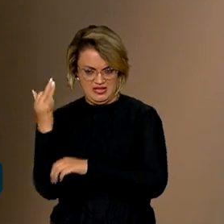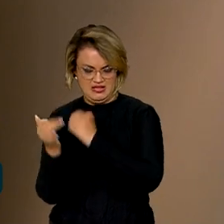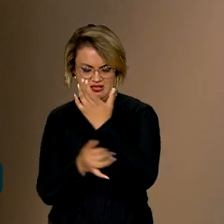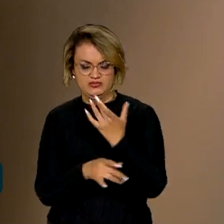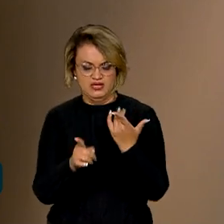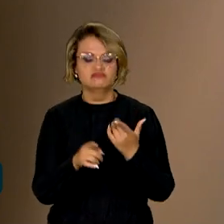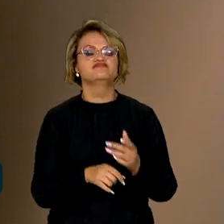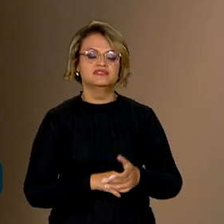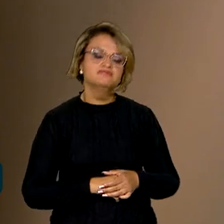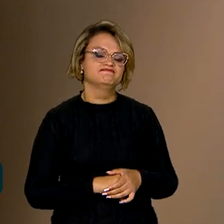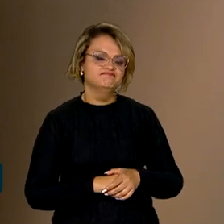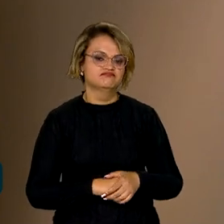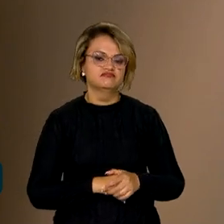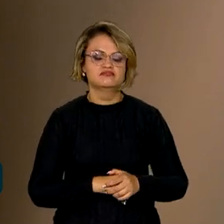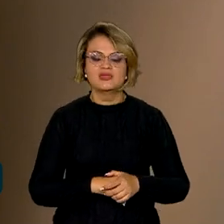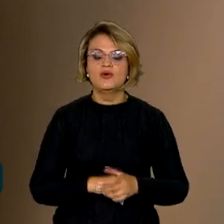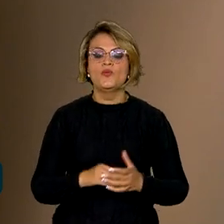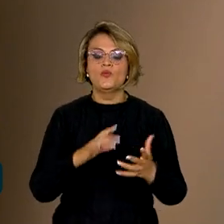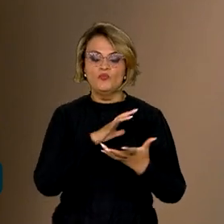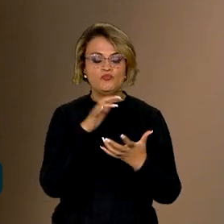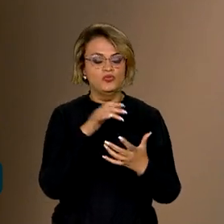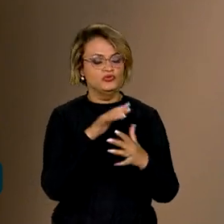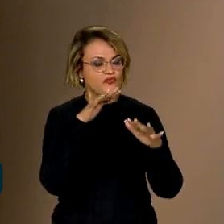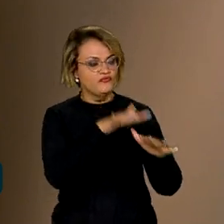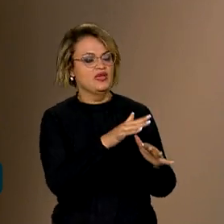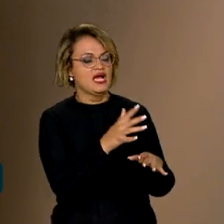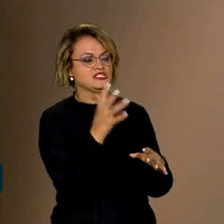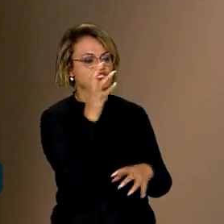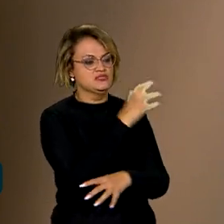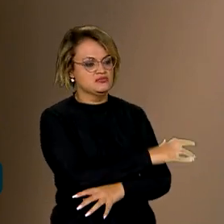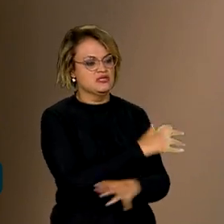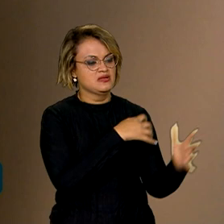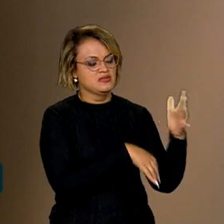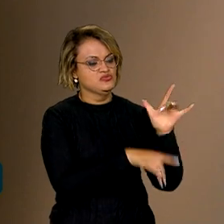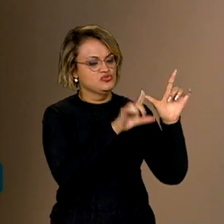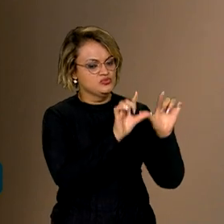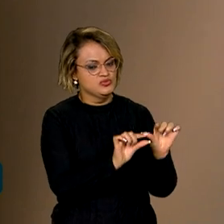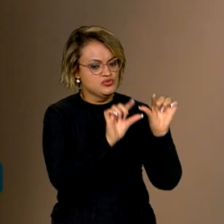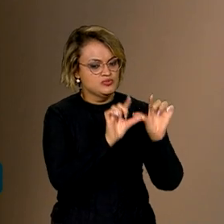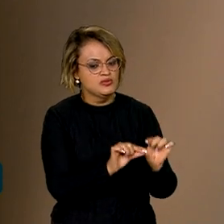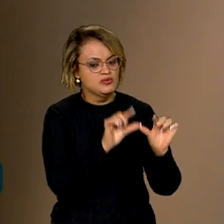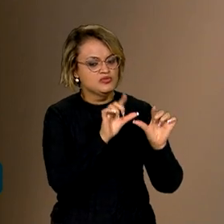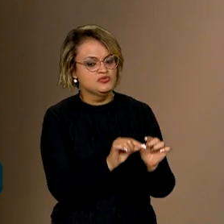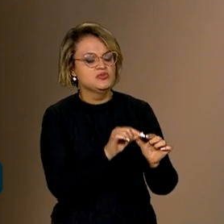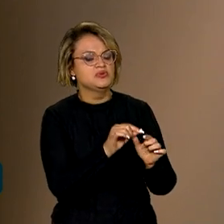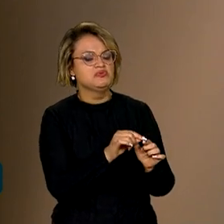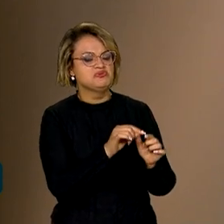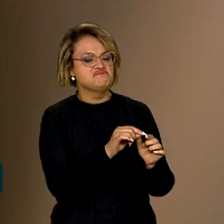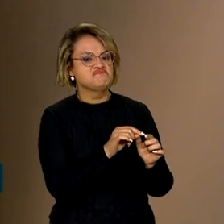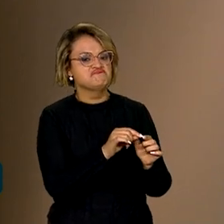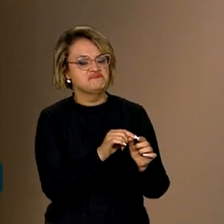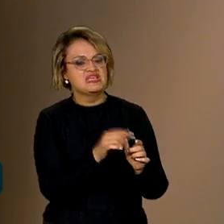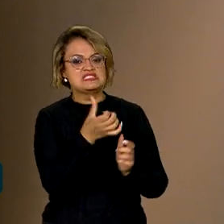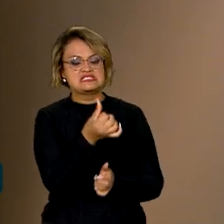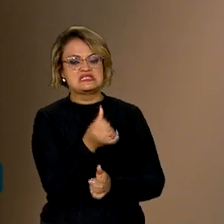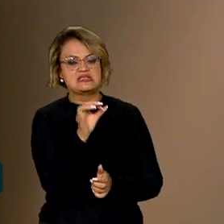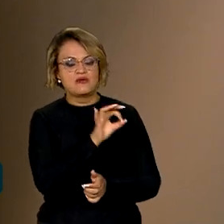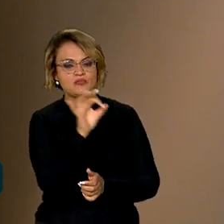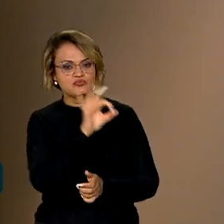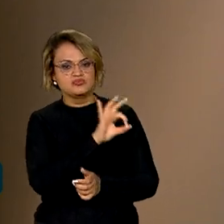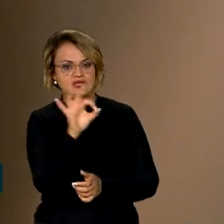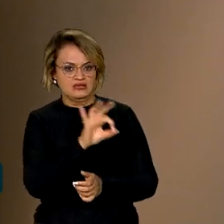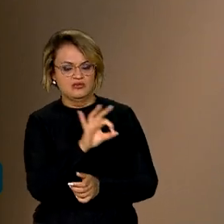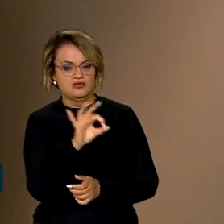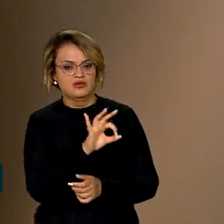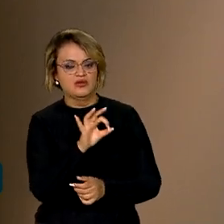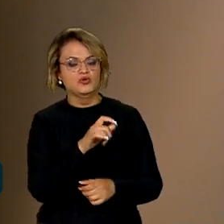serviço para o mundo ao reduzir o desmatamento naquela velocidade e com aquela dimensão, mais de 60%,